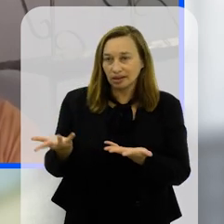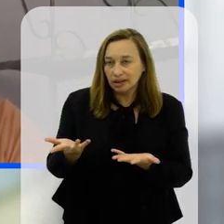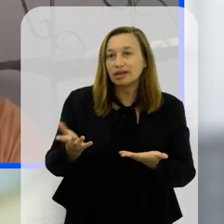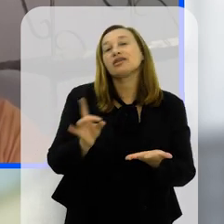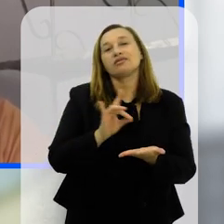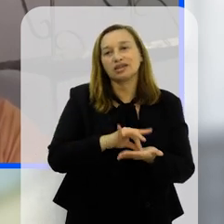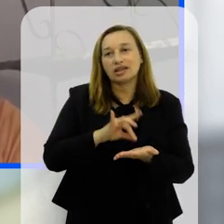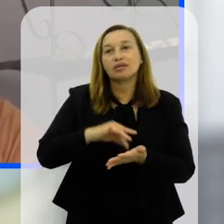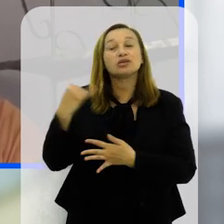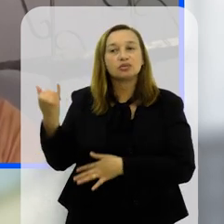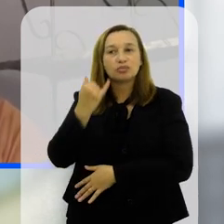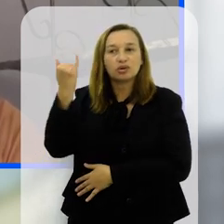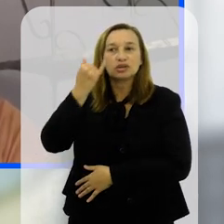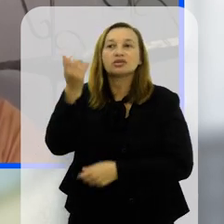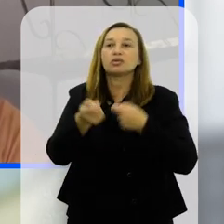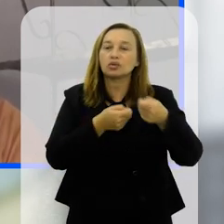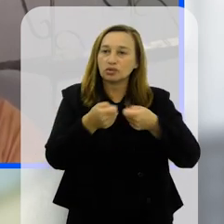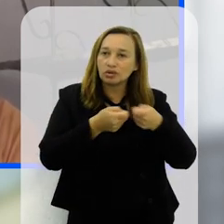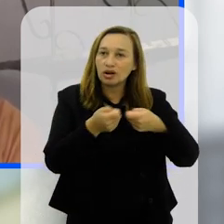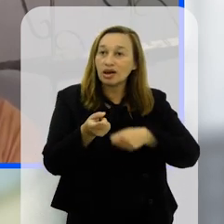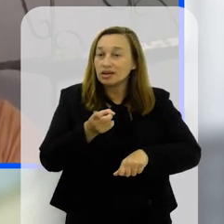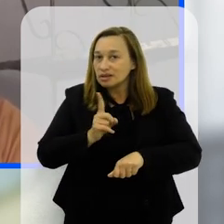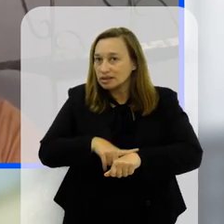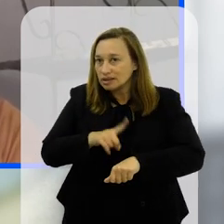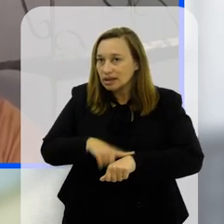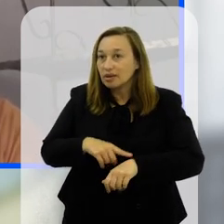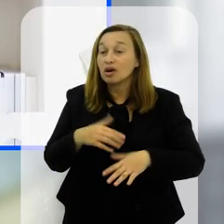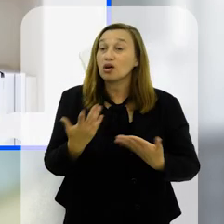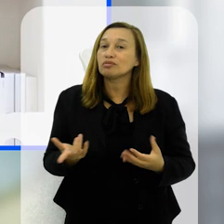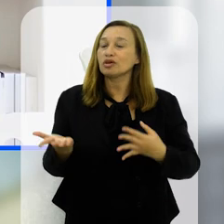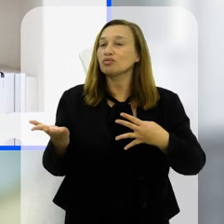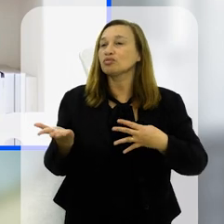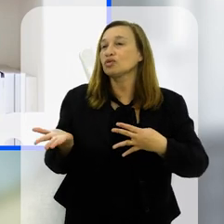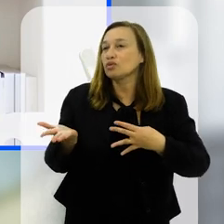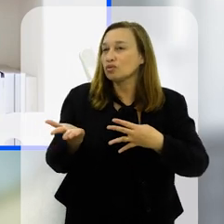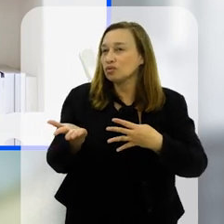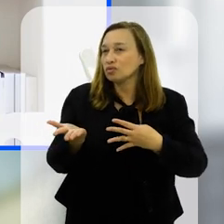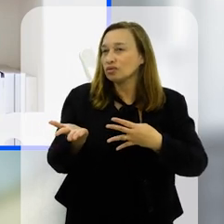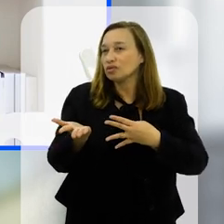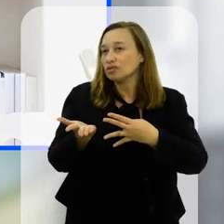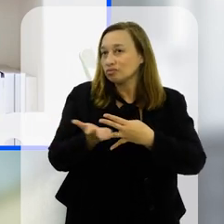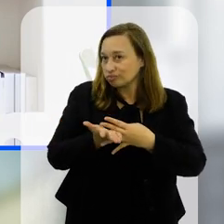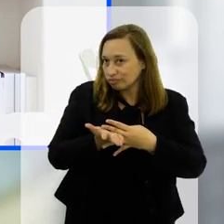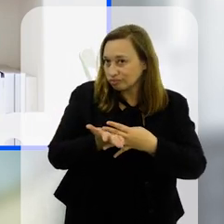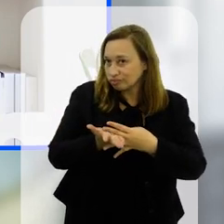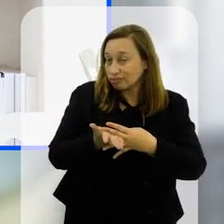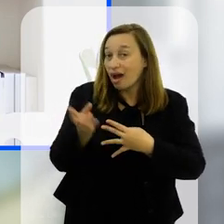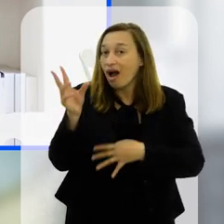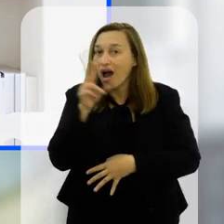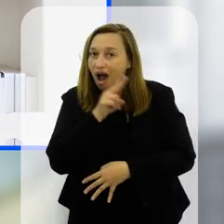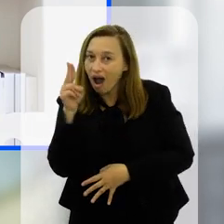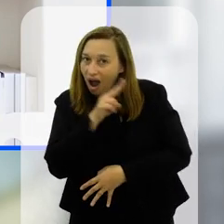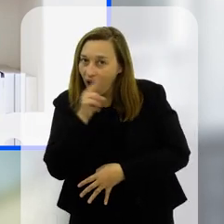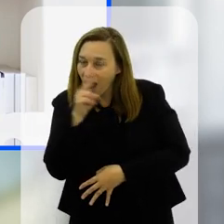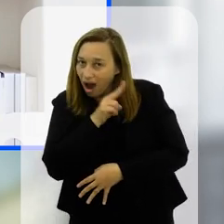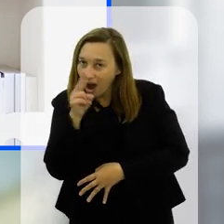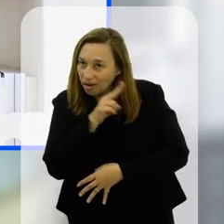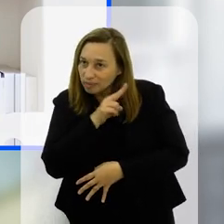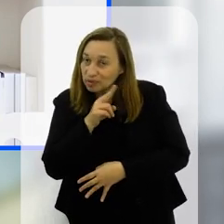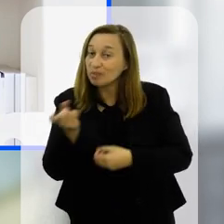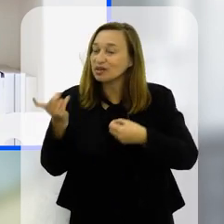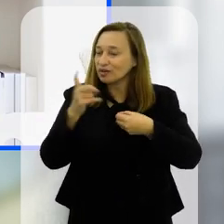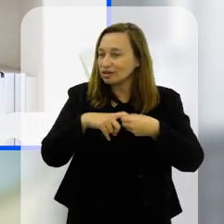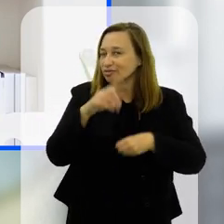vezes então é realmente importante controlar esse tempo eu vou ter que interromper esse nosso bate-papo para um rápido